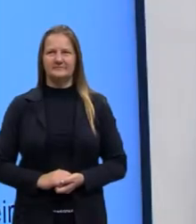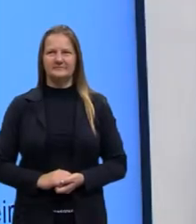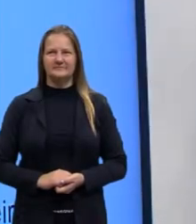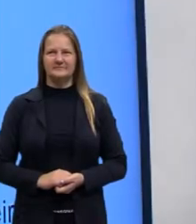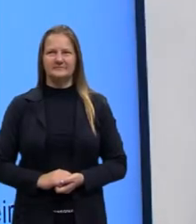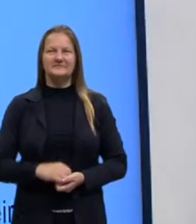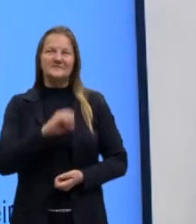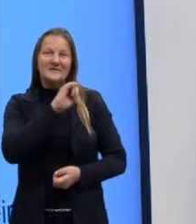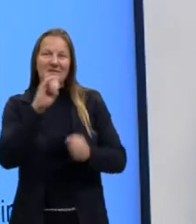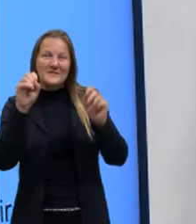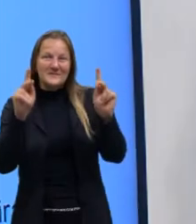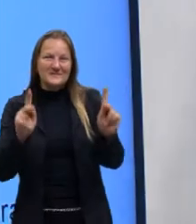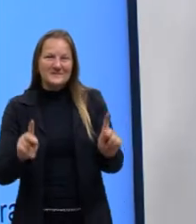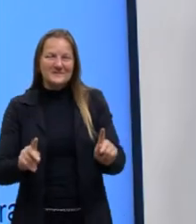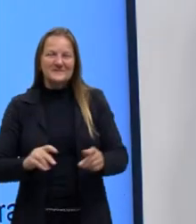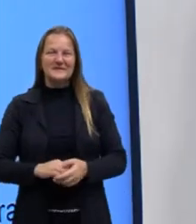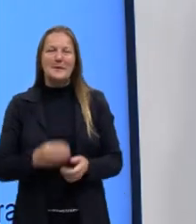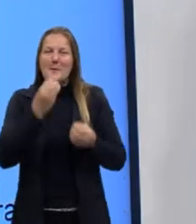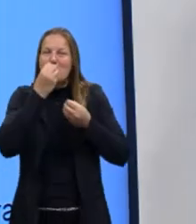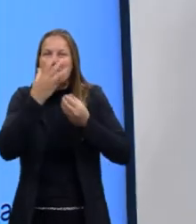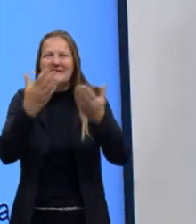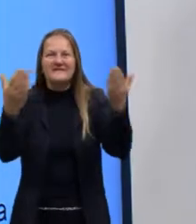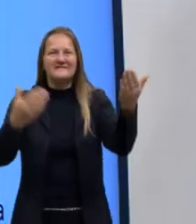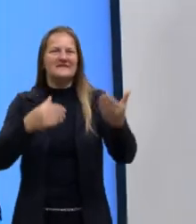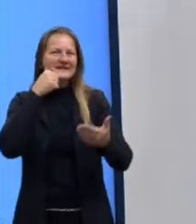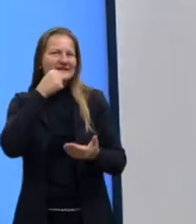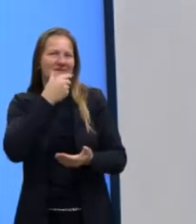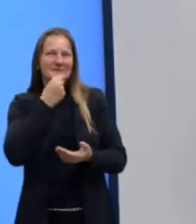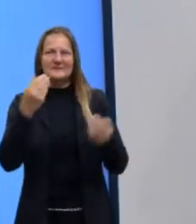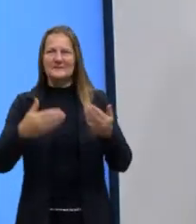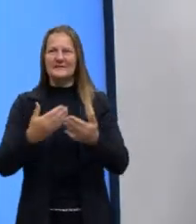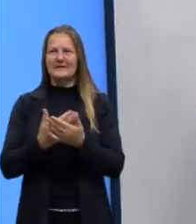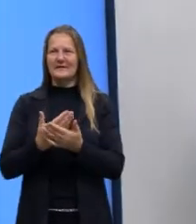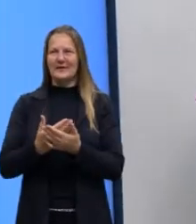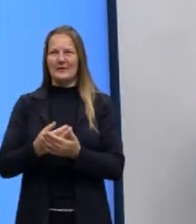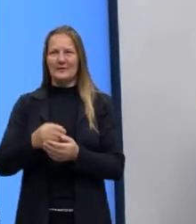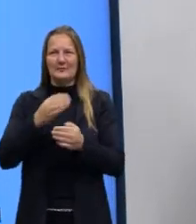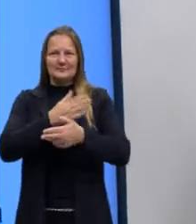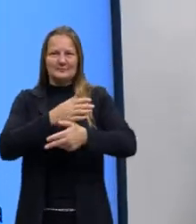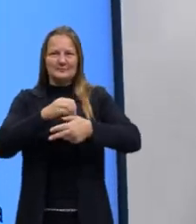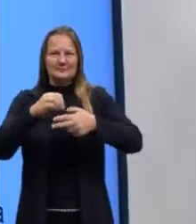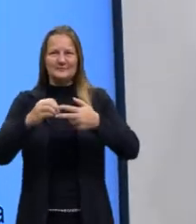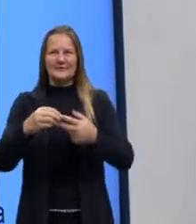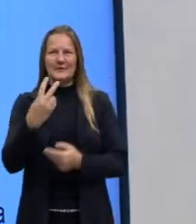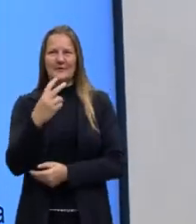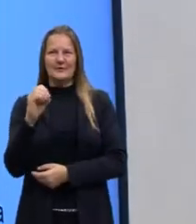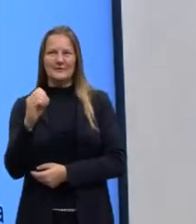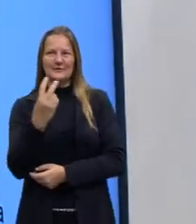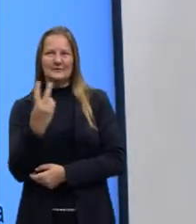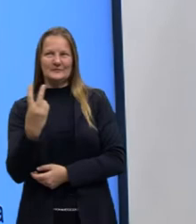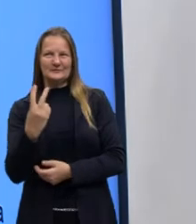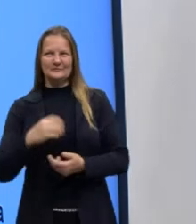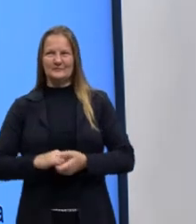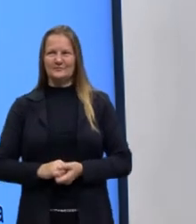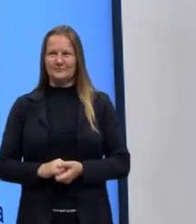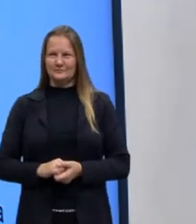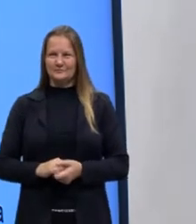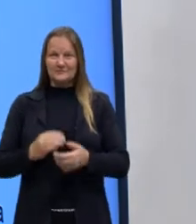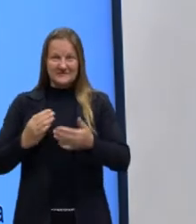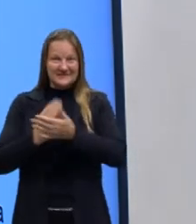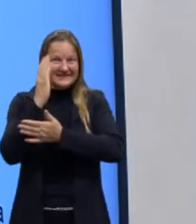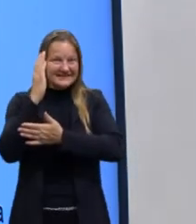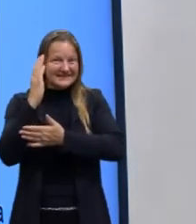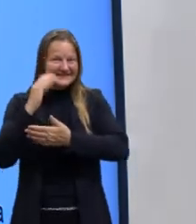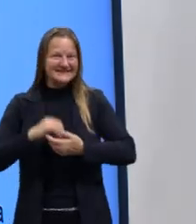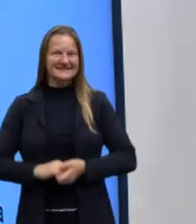Olá pessoal, bem-vindos e bem-vindas à aula do Pré-Enem 2022. Partiu